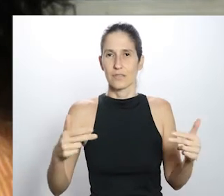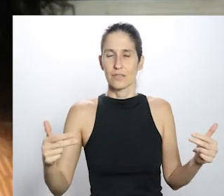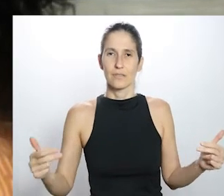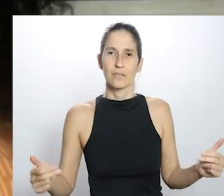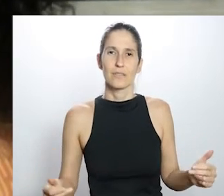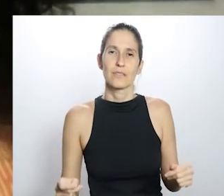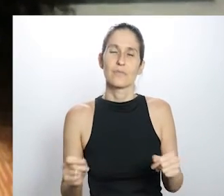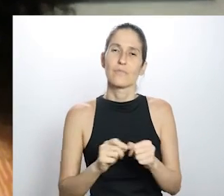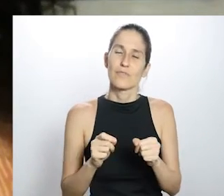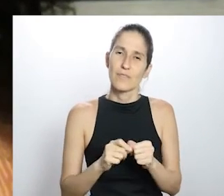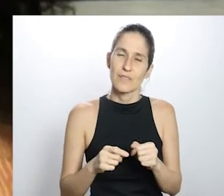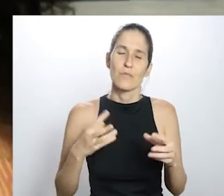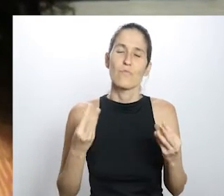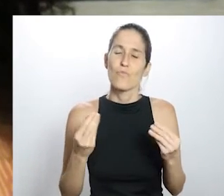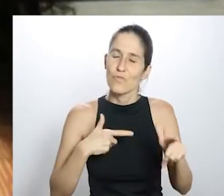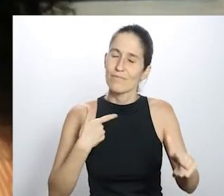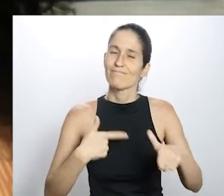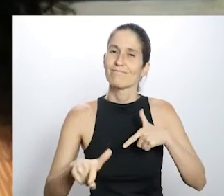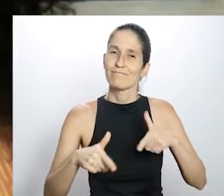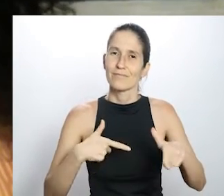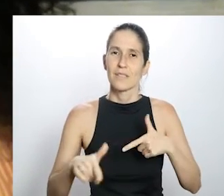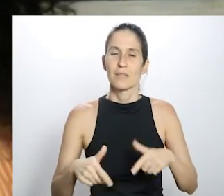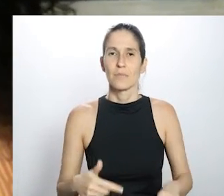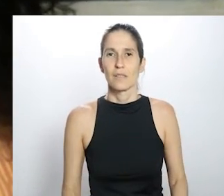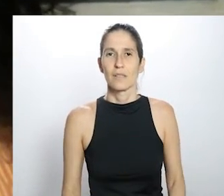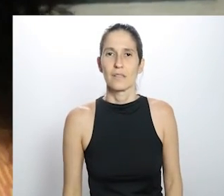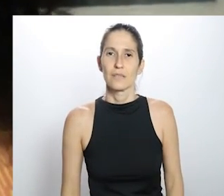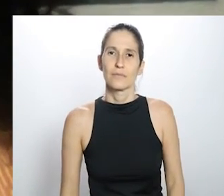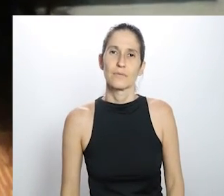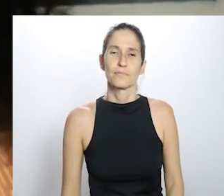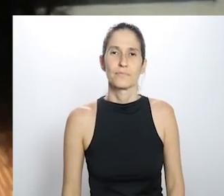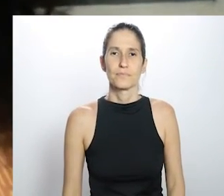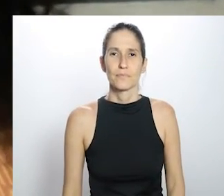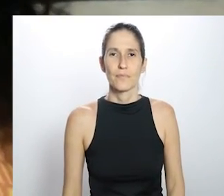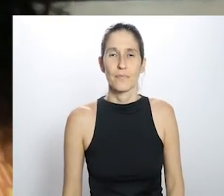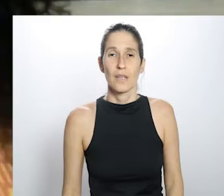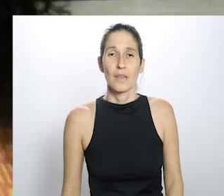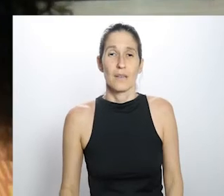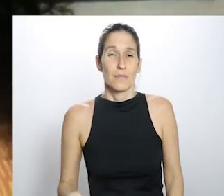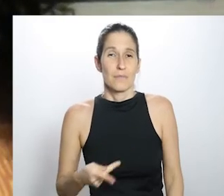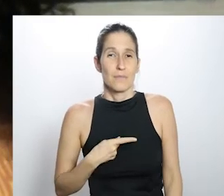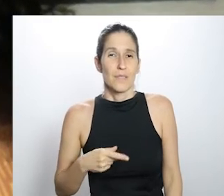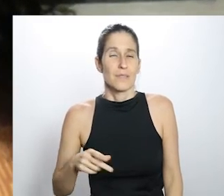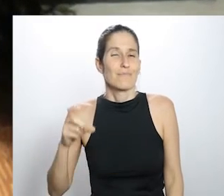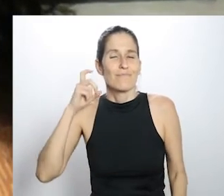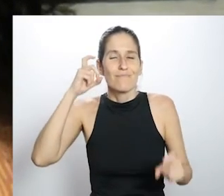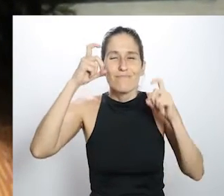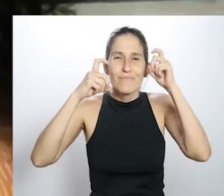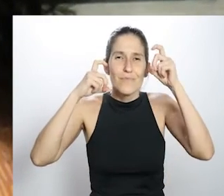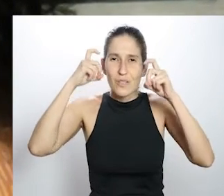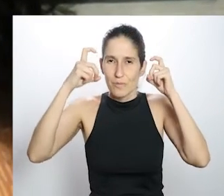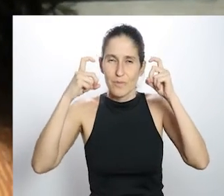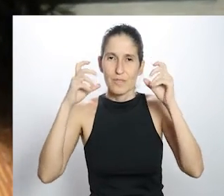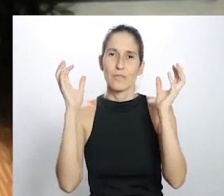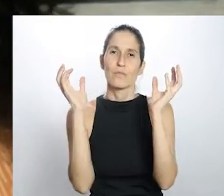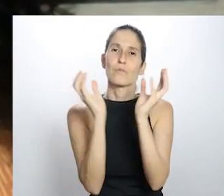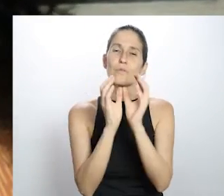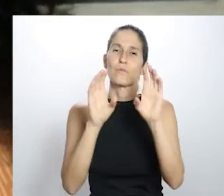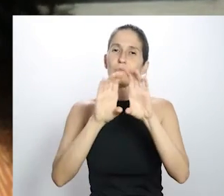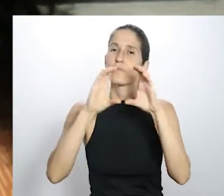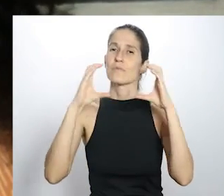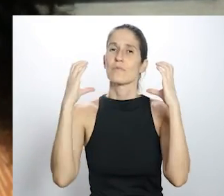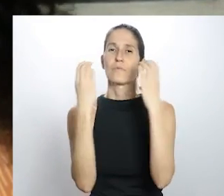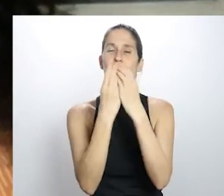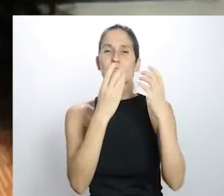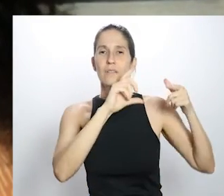tenho me ocupado de muitas coisas e realmente está tranquilo por hora. Mas a minha preocupação é realmente com